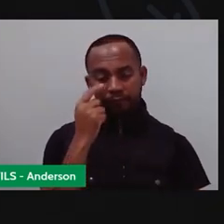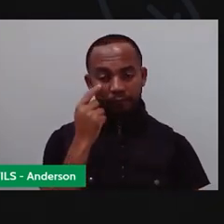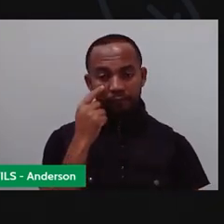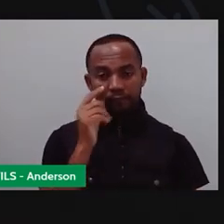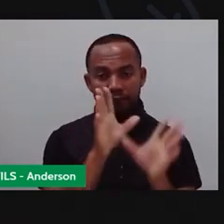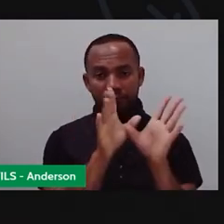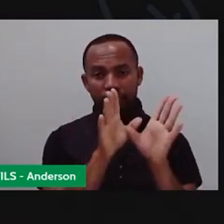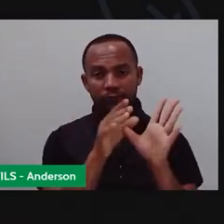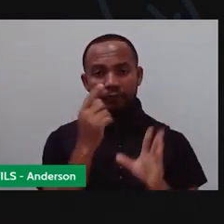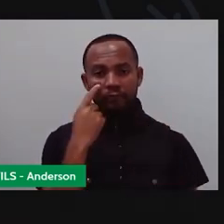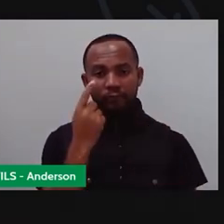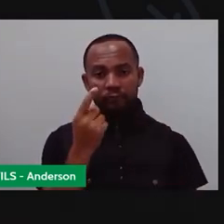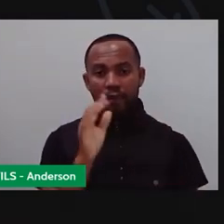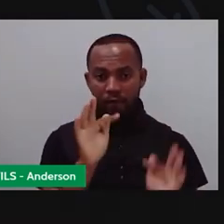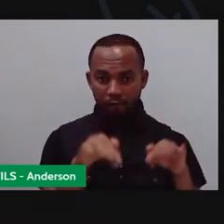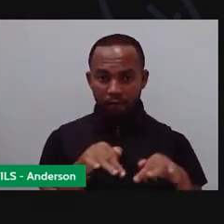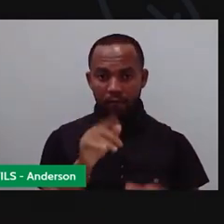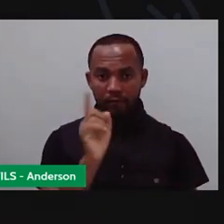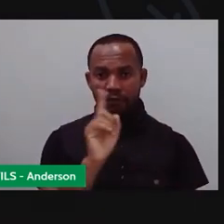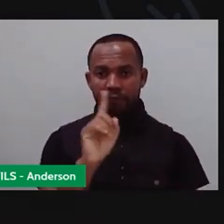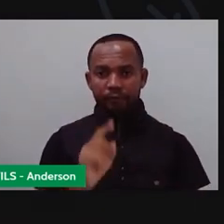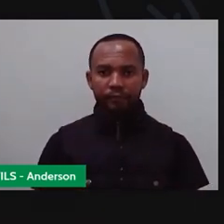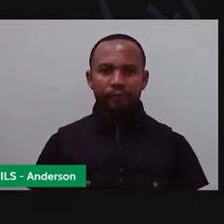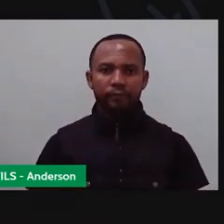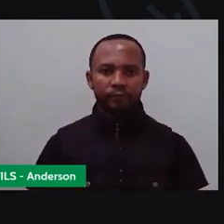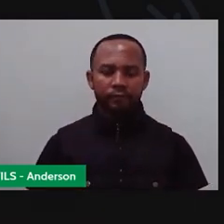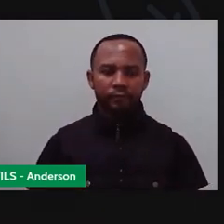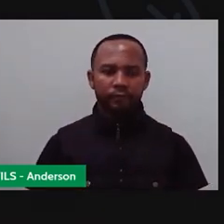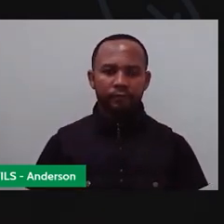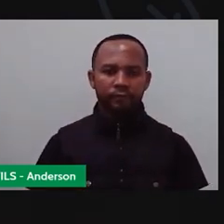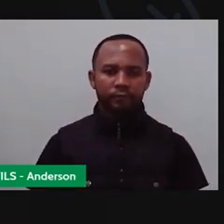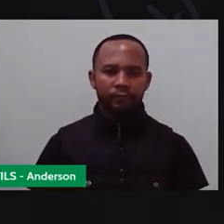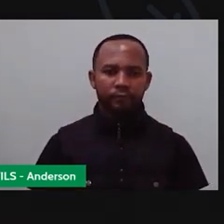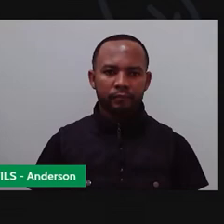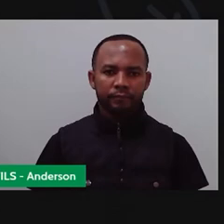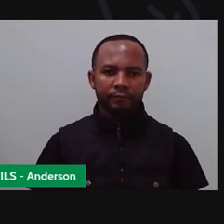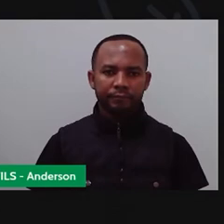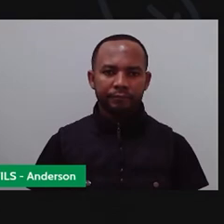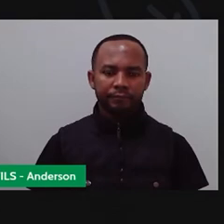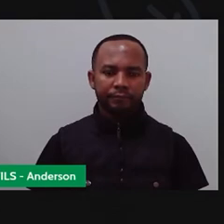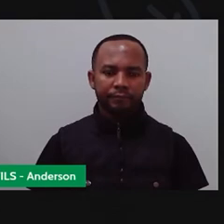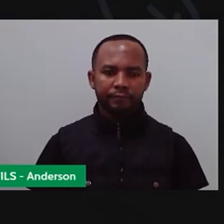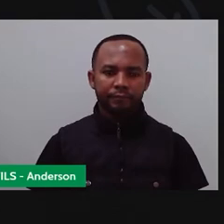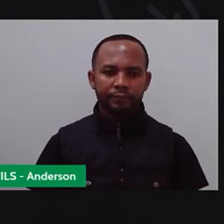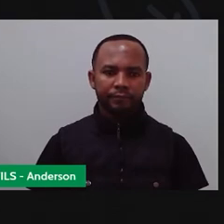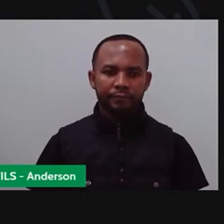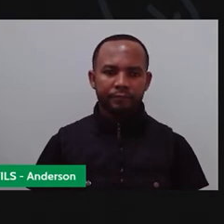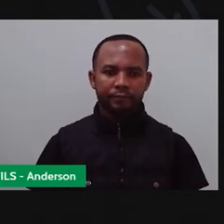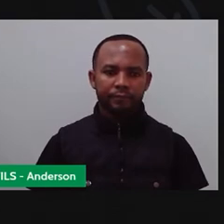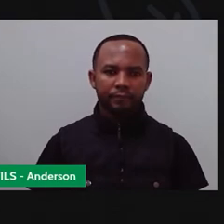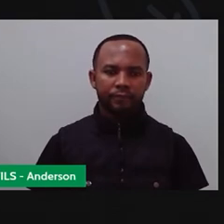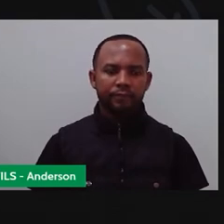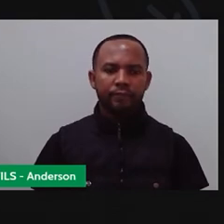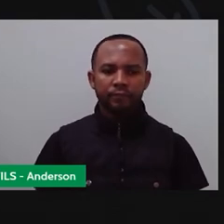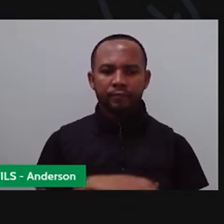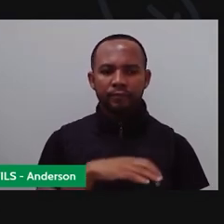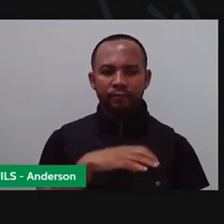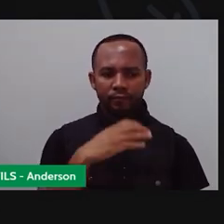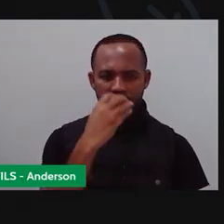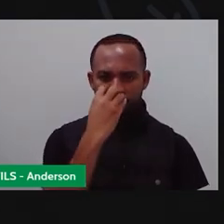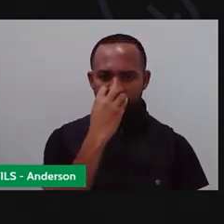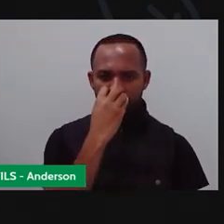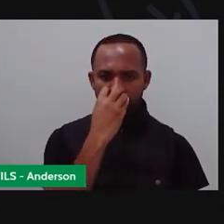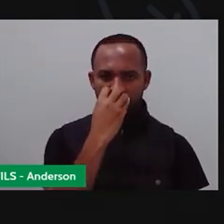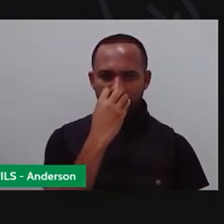gente vai fazer? Pronto, pronto. Lá no gráfico, ele diz o seguinte. Que cachorro são seis,